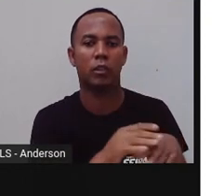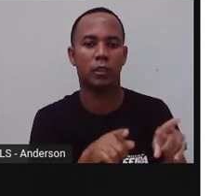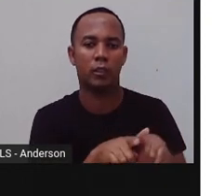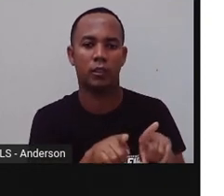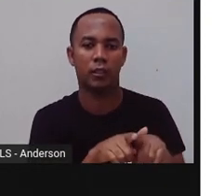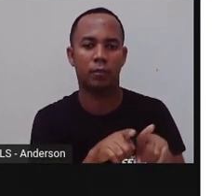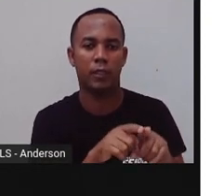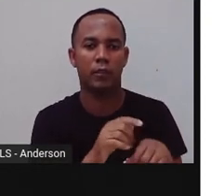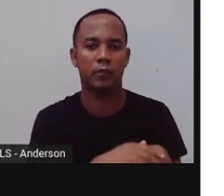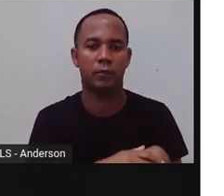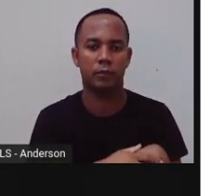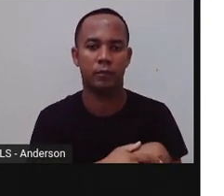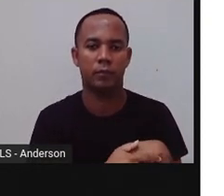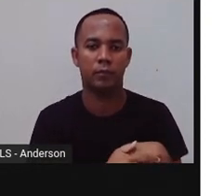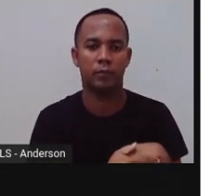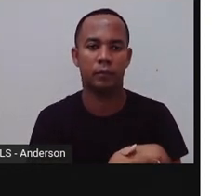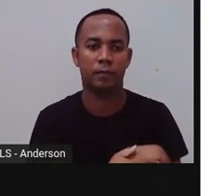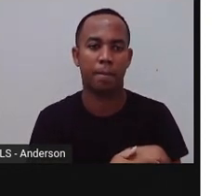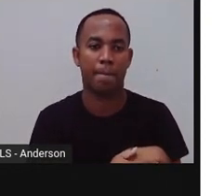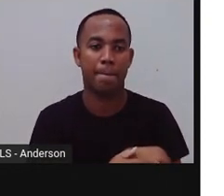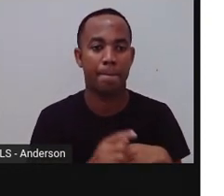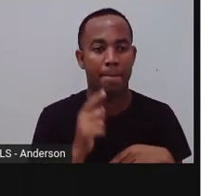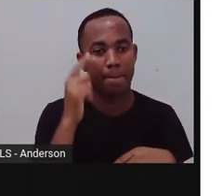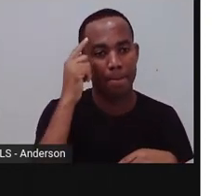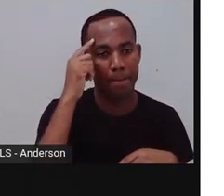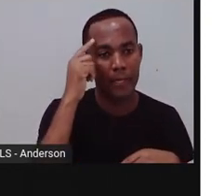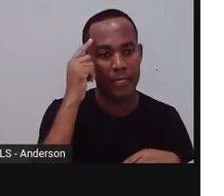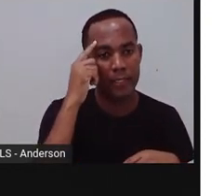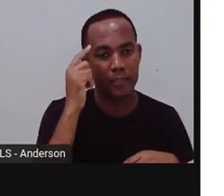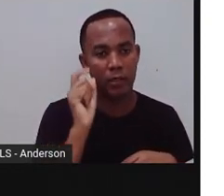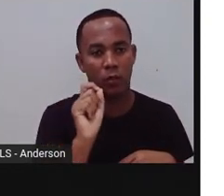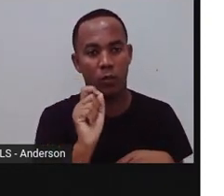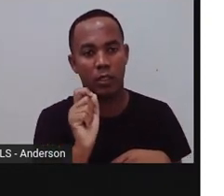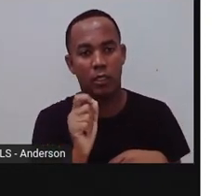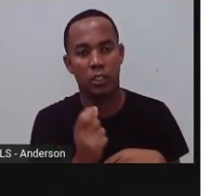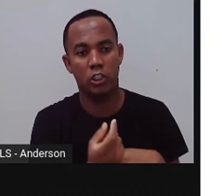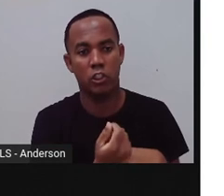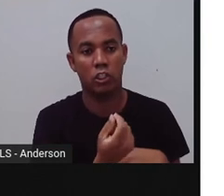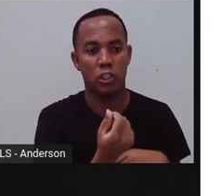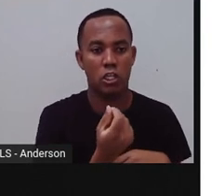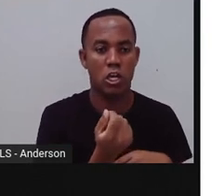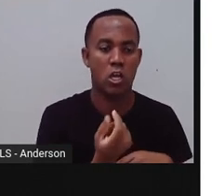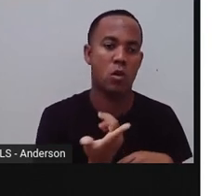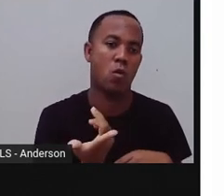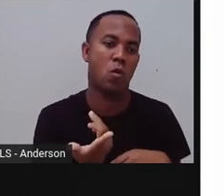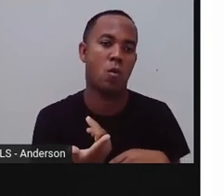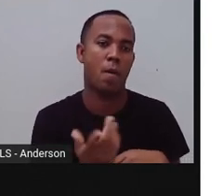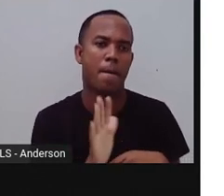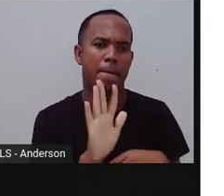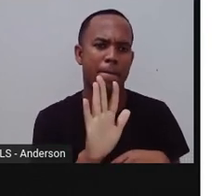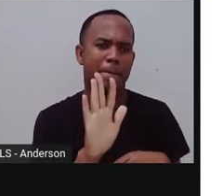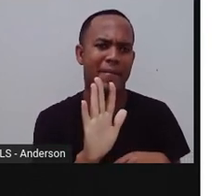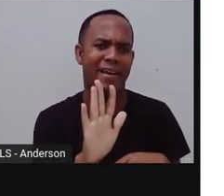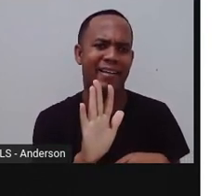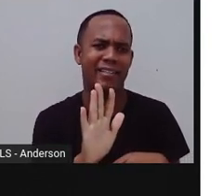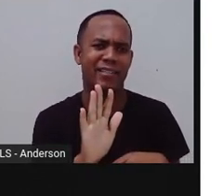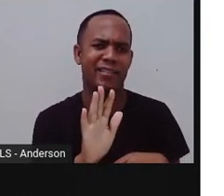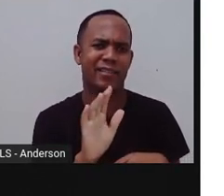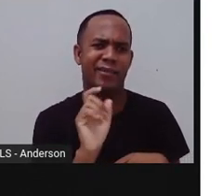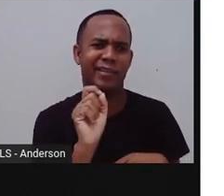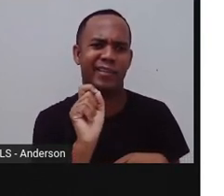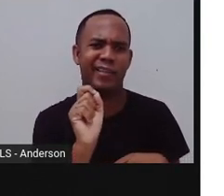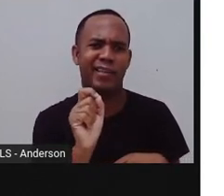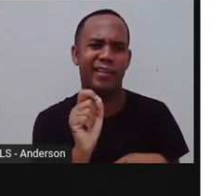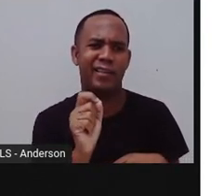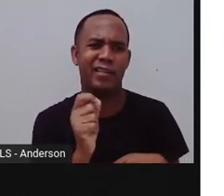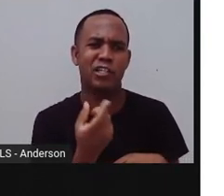públicos é justamente essa. Olha, vamos privatizar porque vai gerar renda, vai gerar lucro, mas o lucro não é para o governo, o lucro é